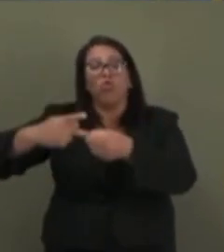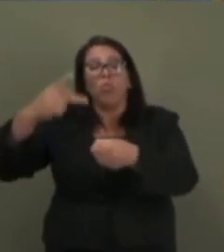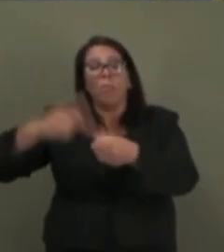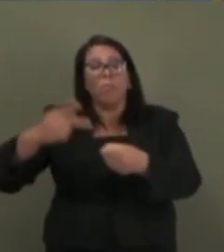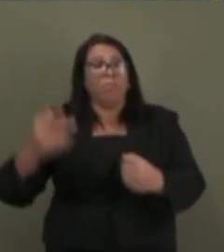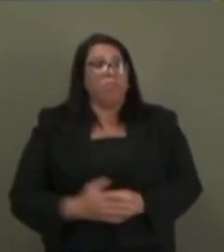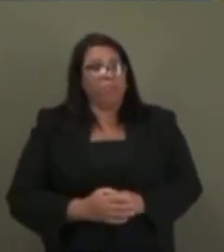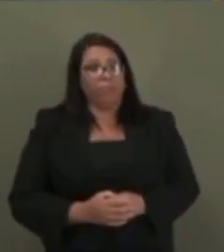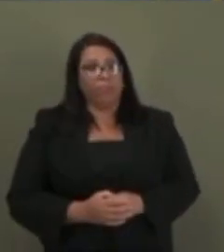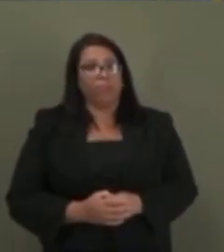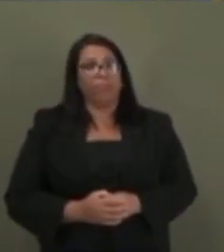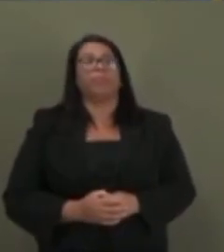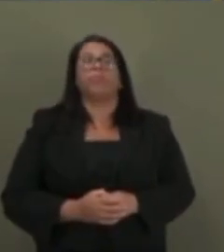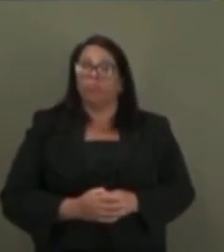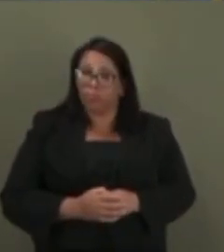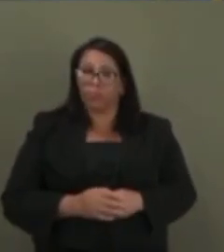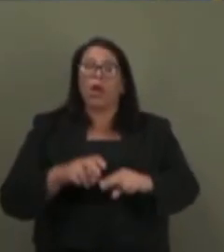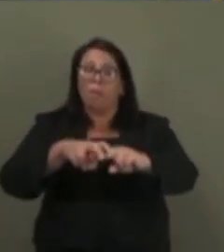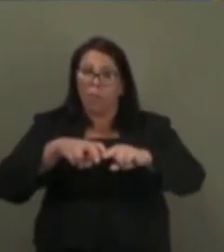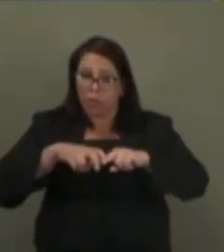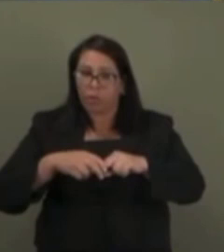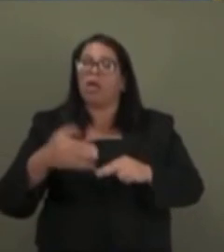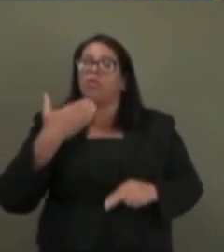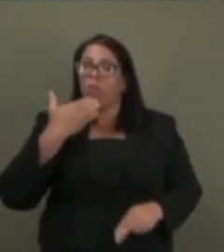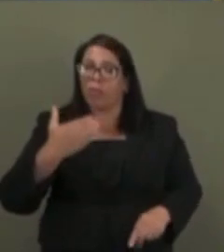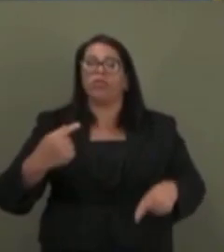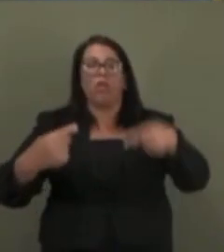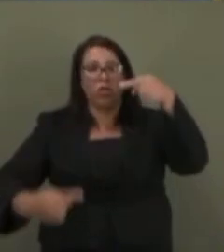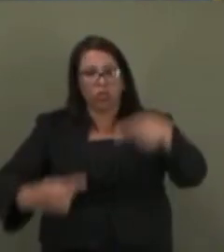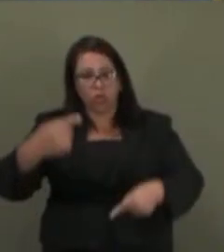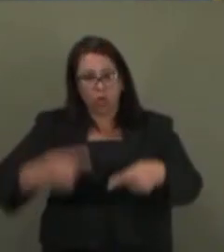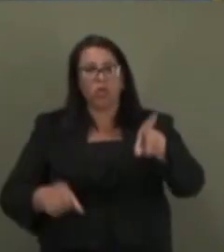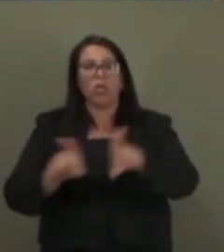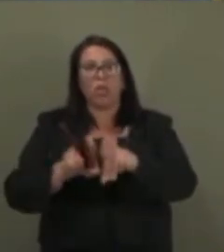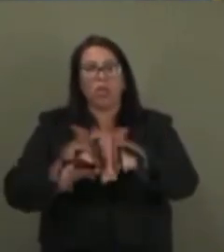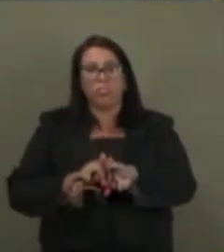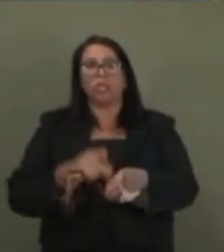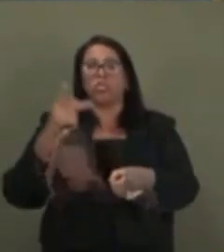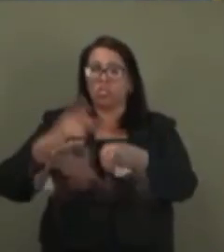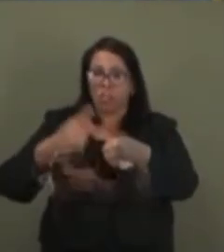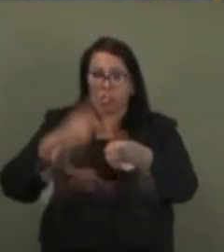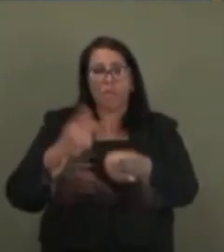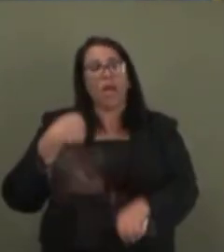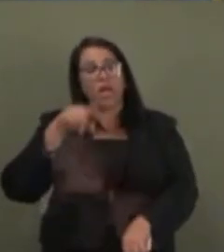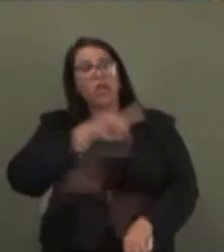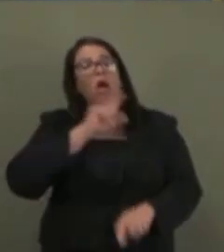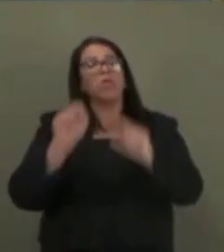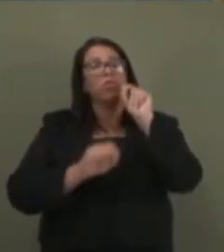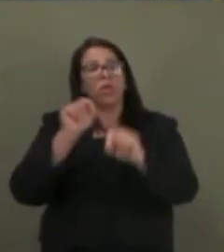dos royalties. Então, gente traz a essa casa a rediscussão também dos royalties brasileiros para que a gente possa